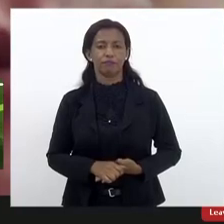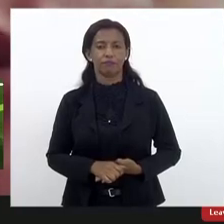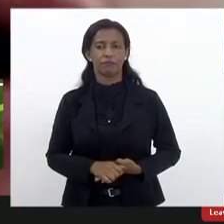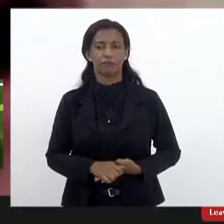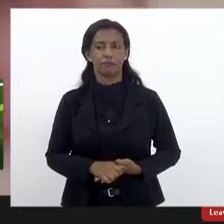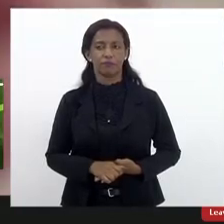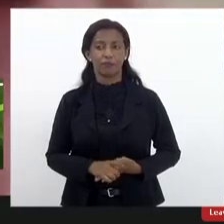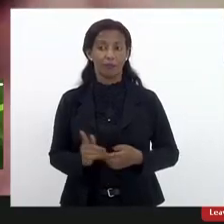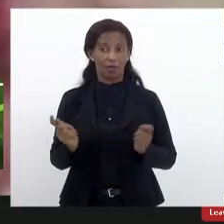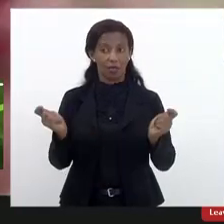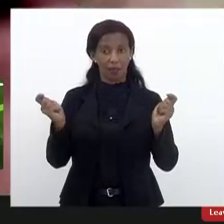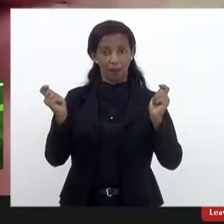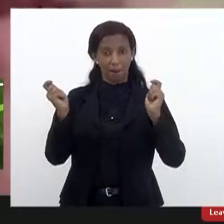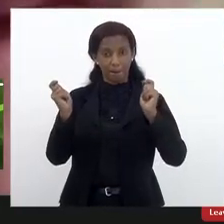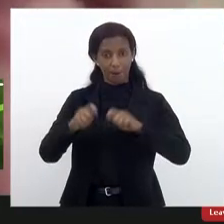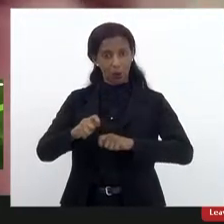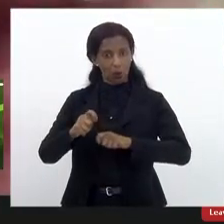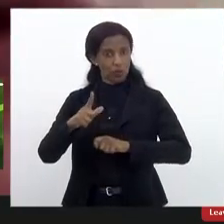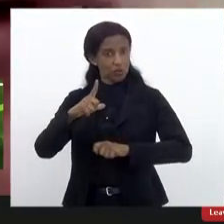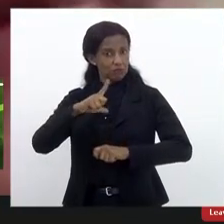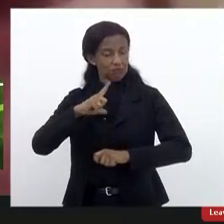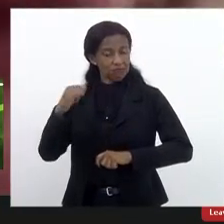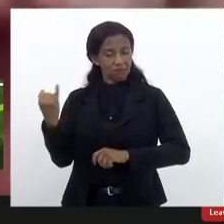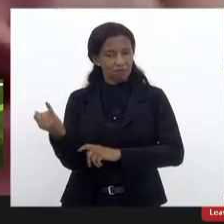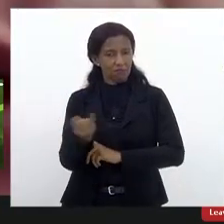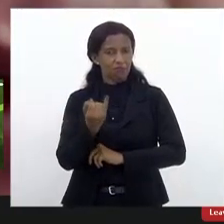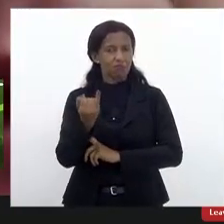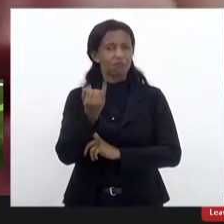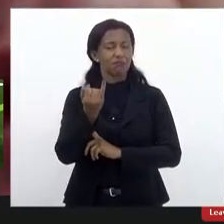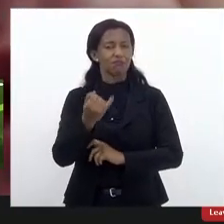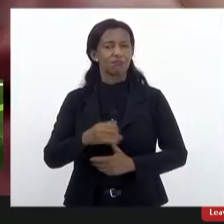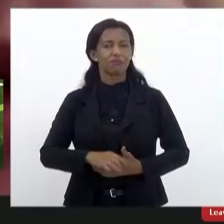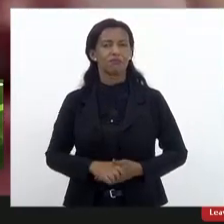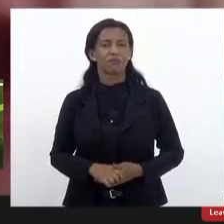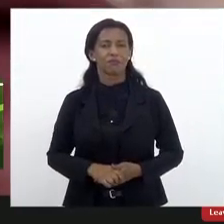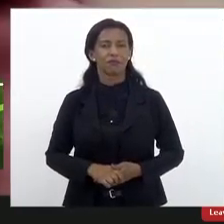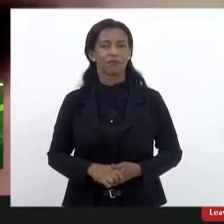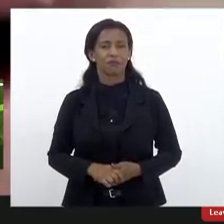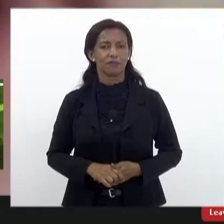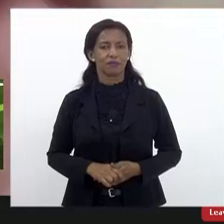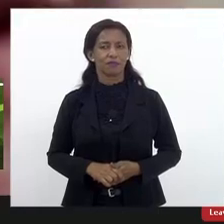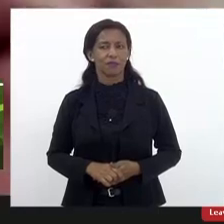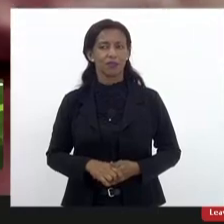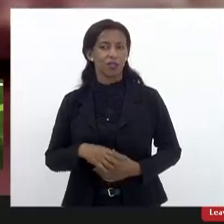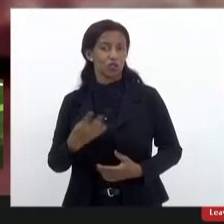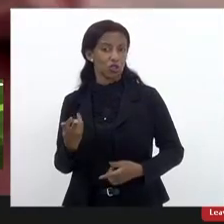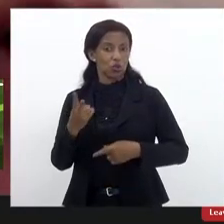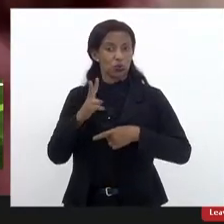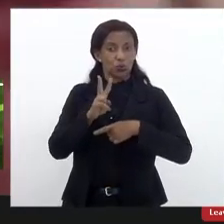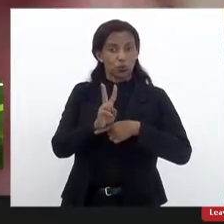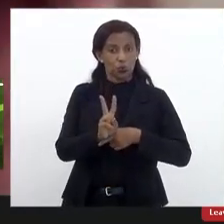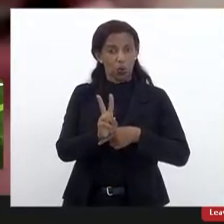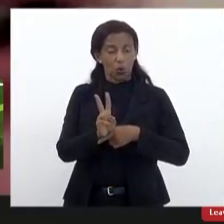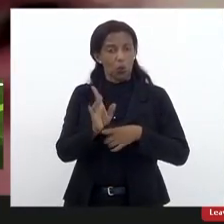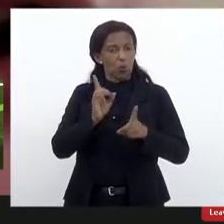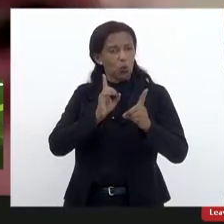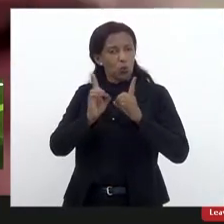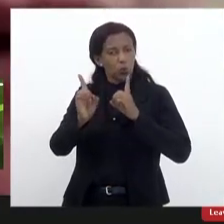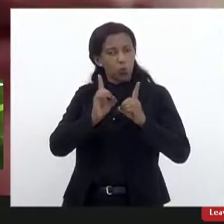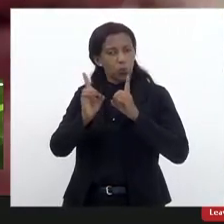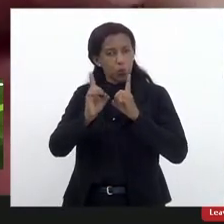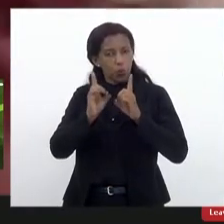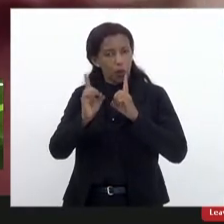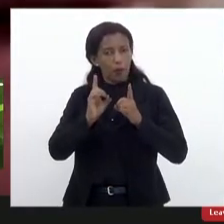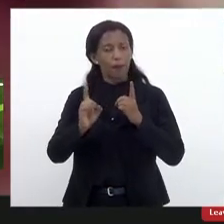pode assumir um papel de vanguarda nos debates que